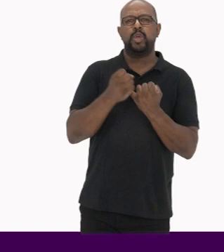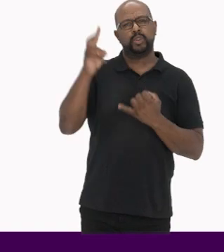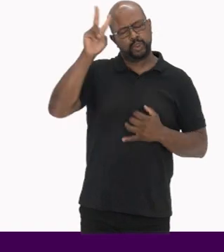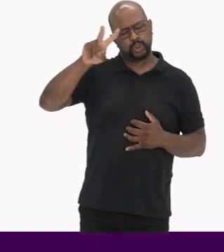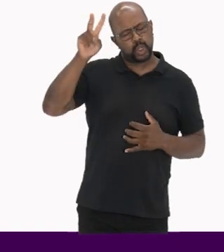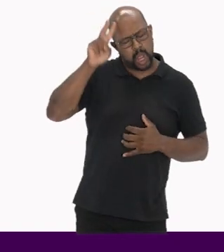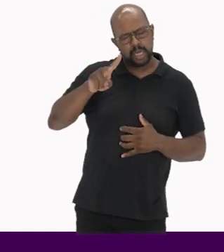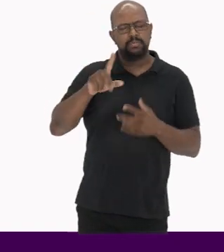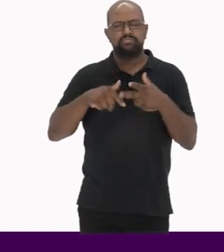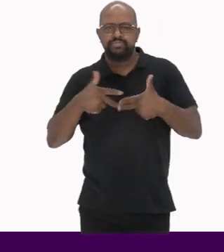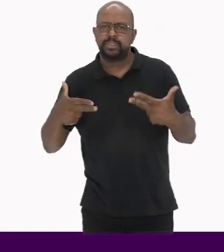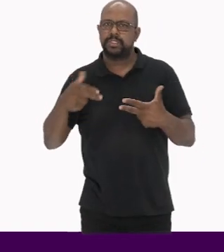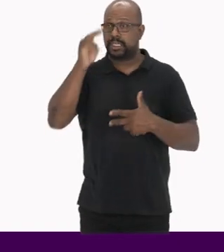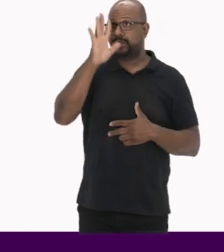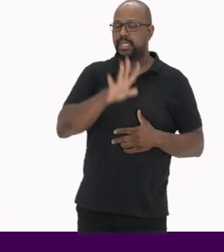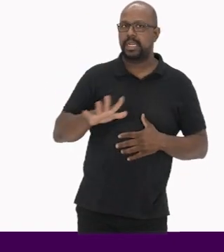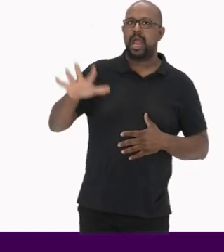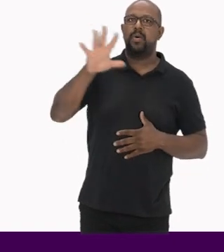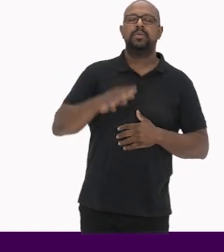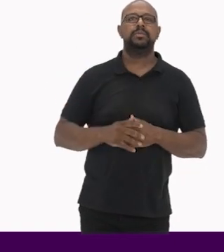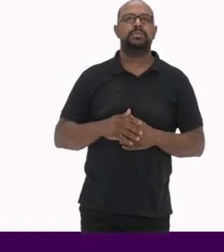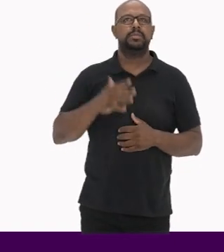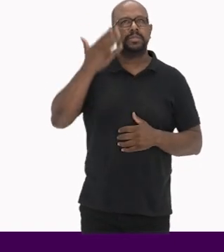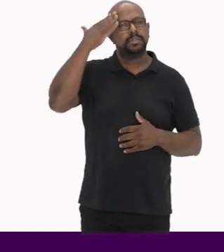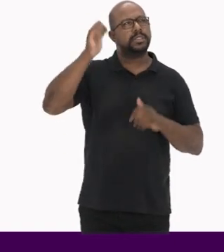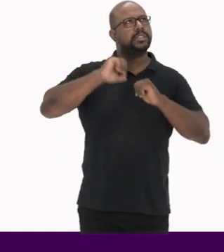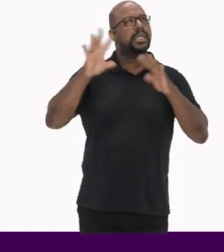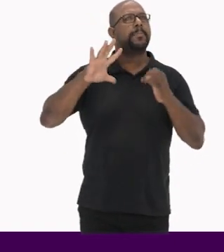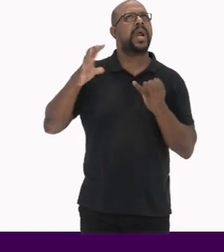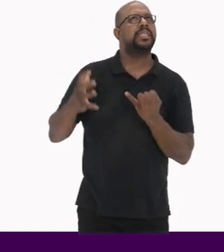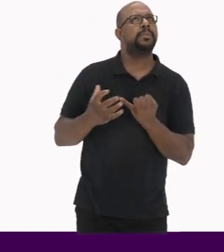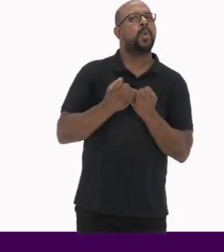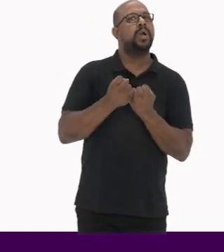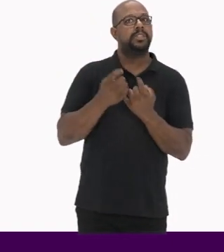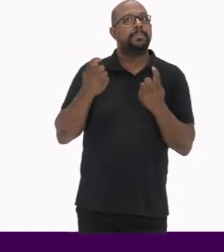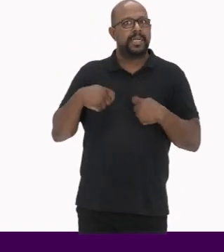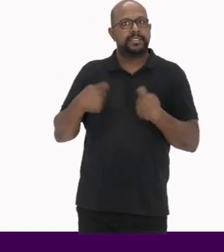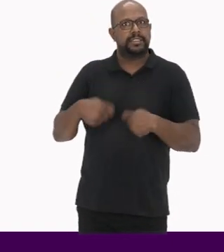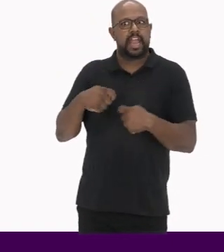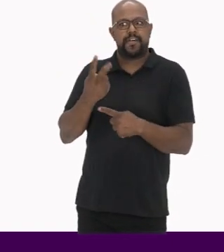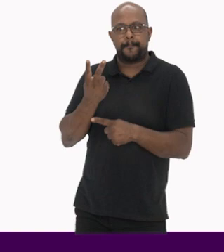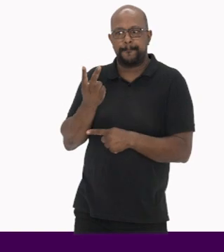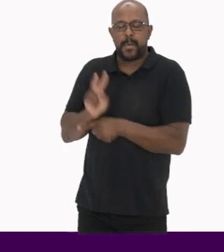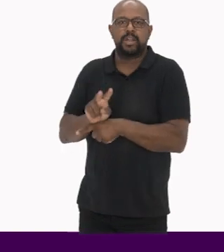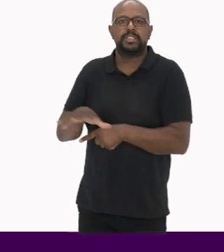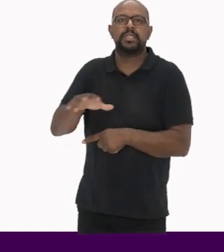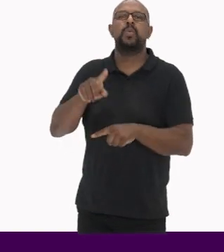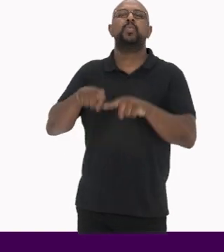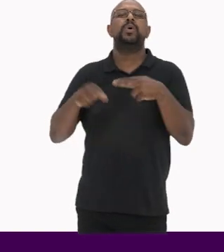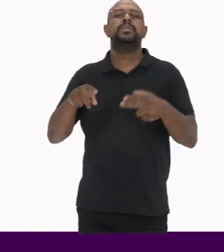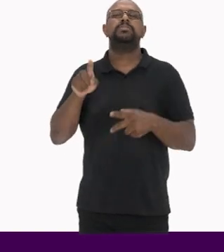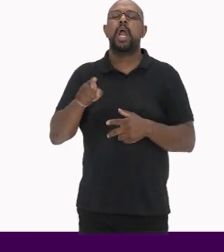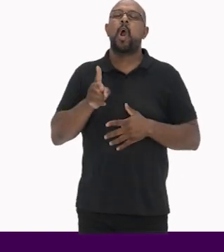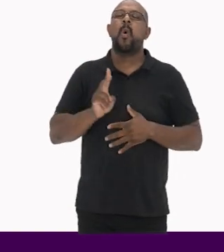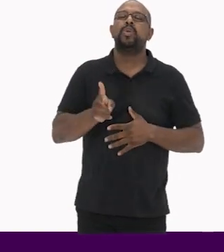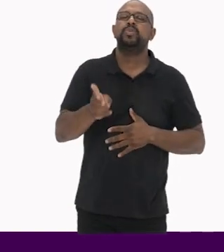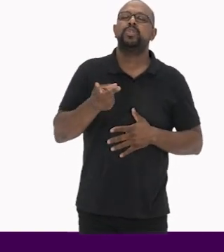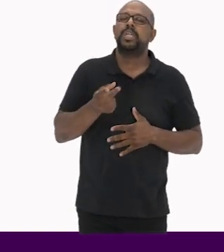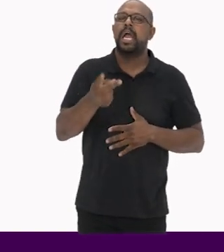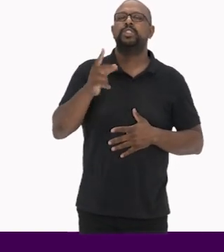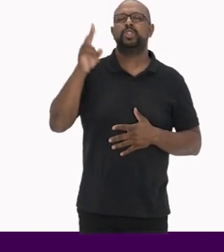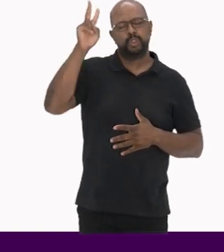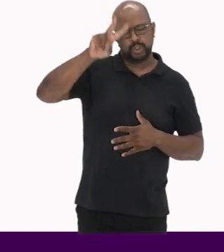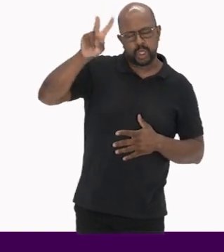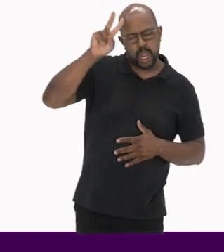Conforme o pensamento daquela época, entendia-se como patrimônio digno de proteção Aquele que representasse a continuidade